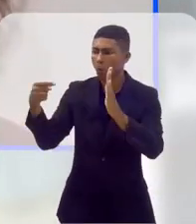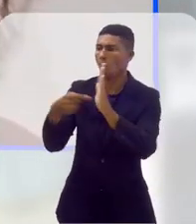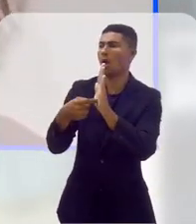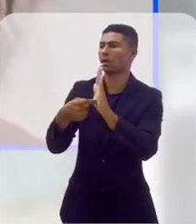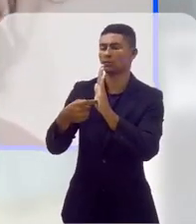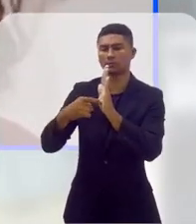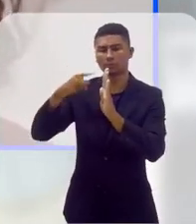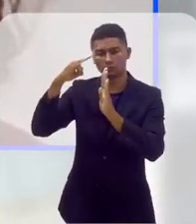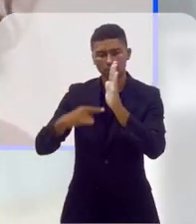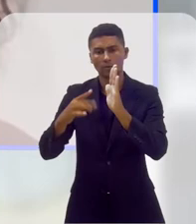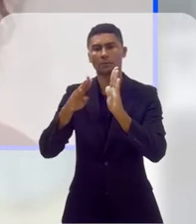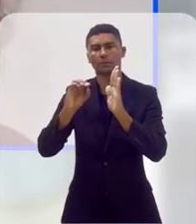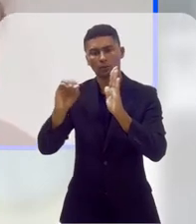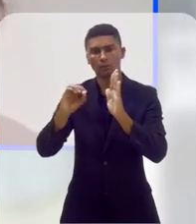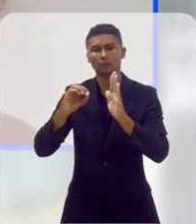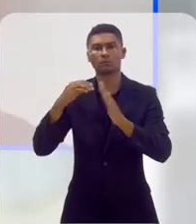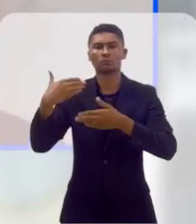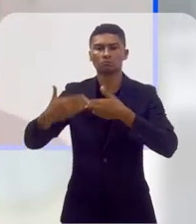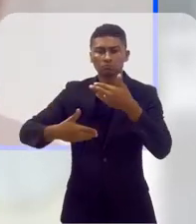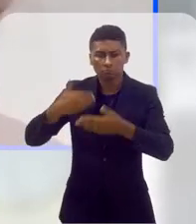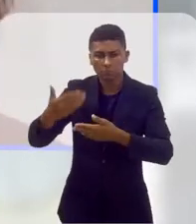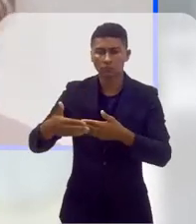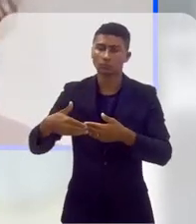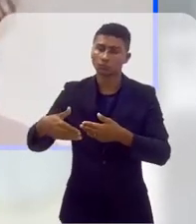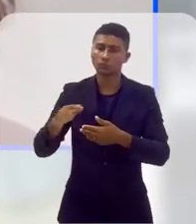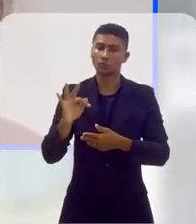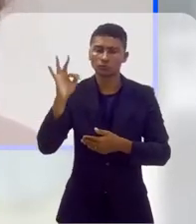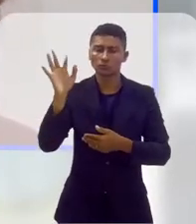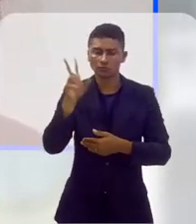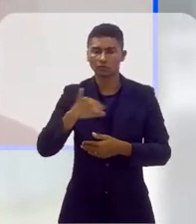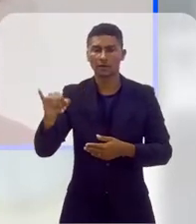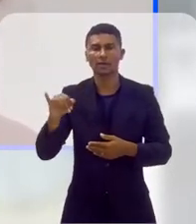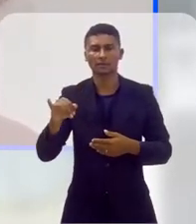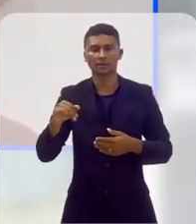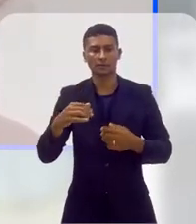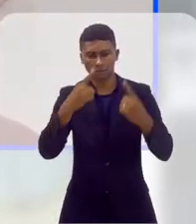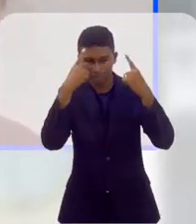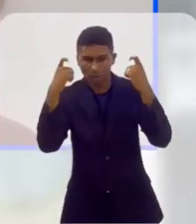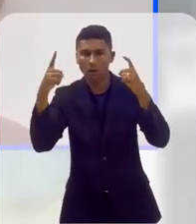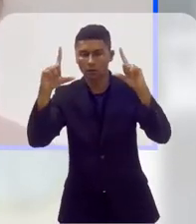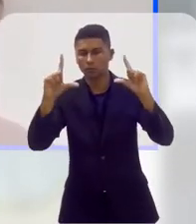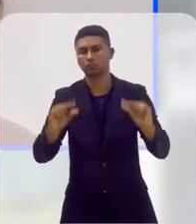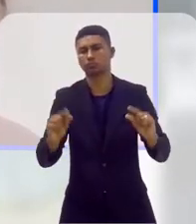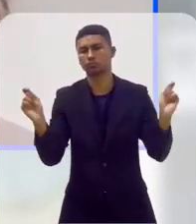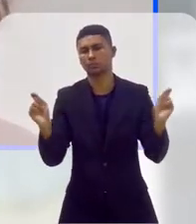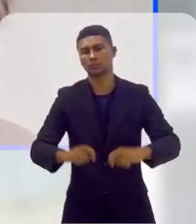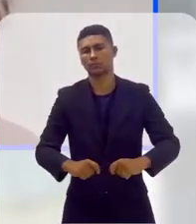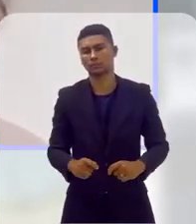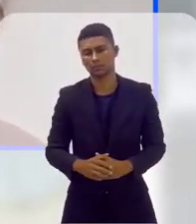pra quem sabe um dia a gente conseguir enfrentar de maneira mais assertiva essa violência que nos acomete.